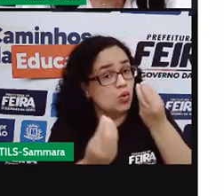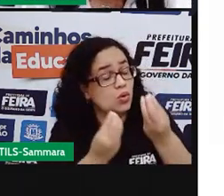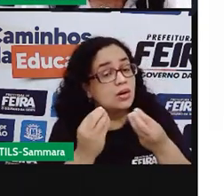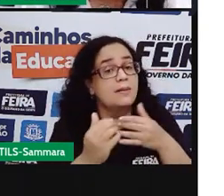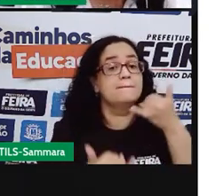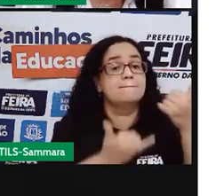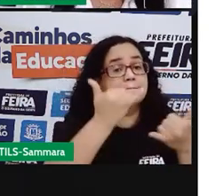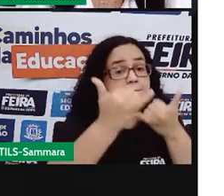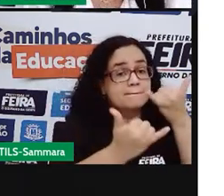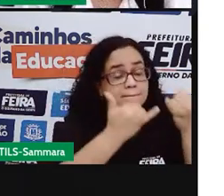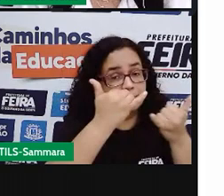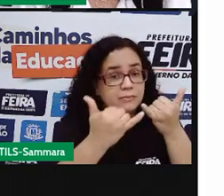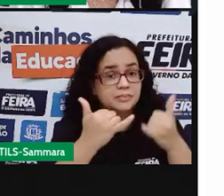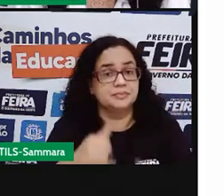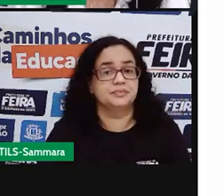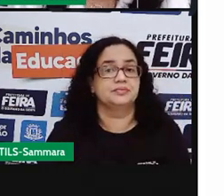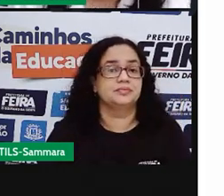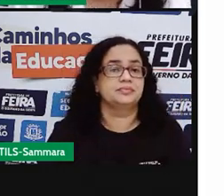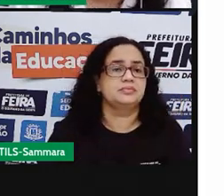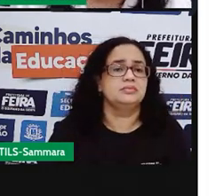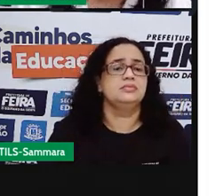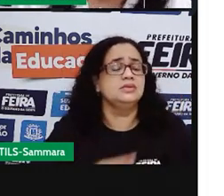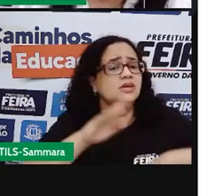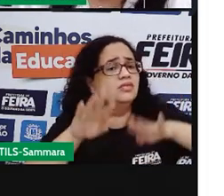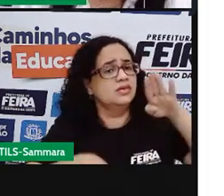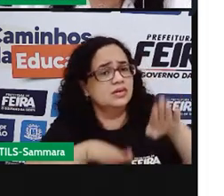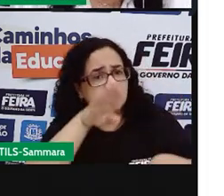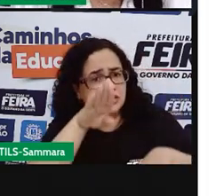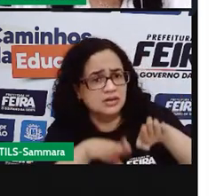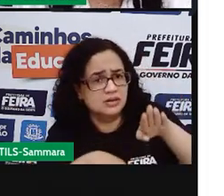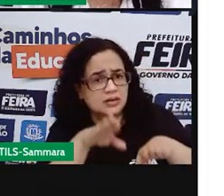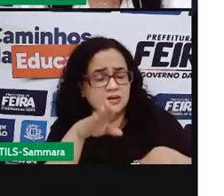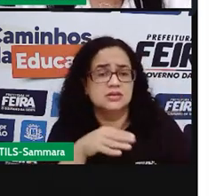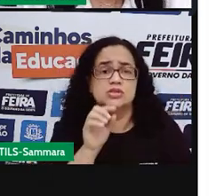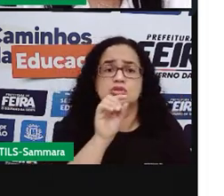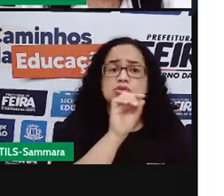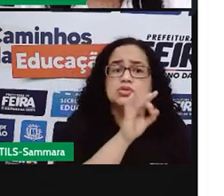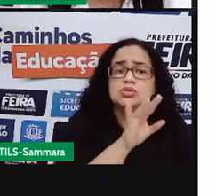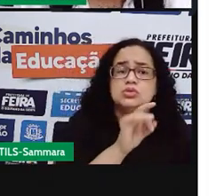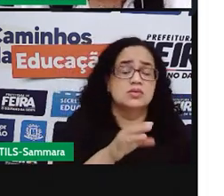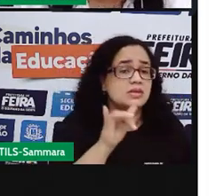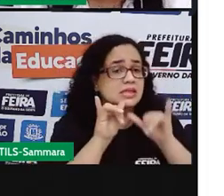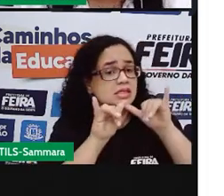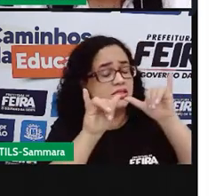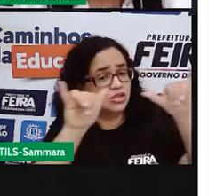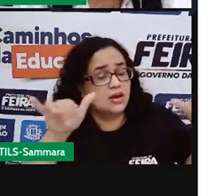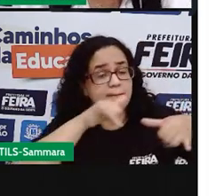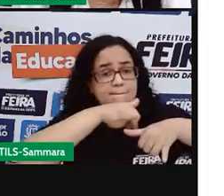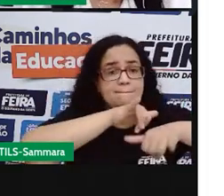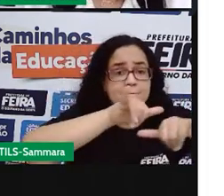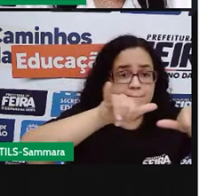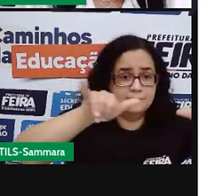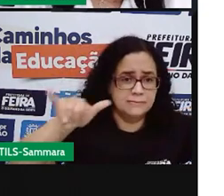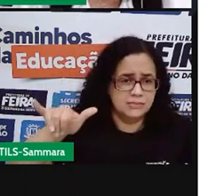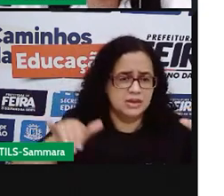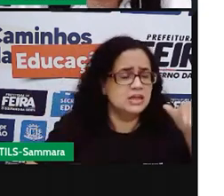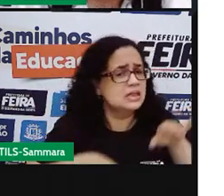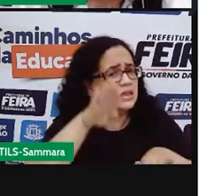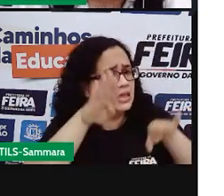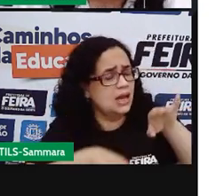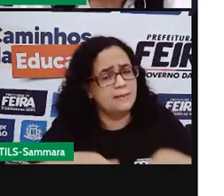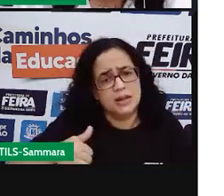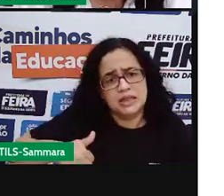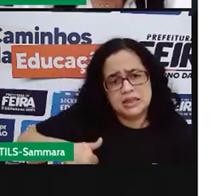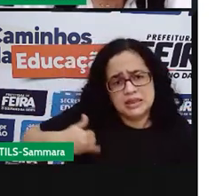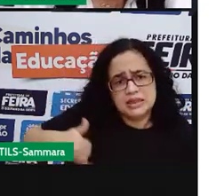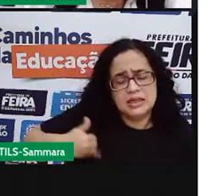brinquedos muitas das vezes são apenas para a divulgação do produto e dependendo da idade da criança